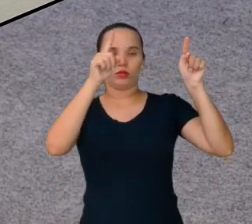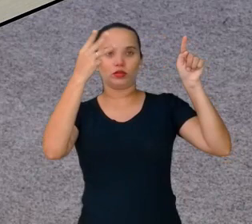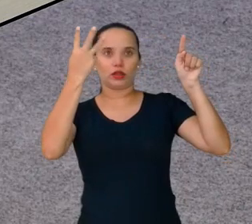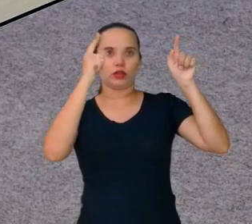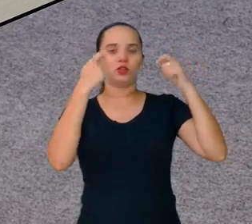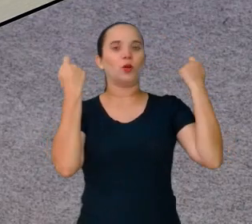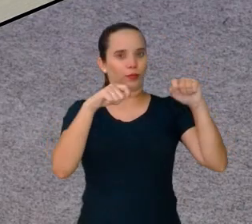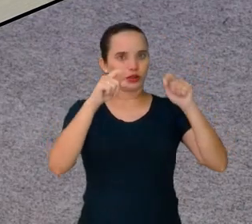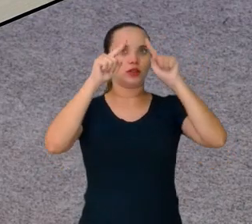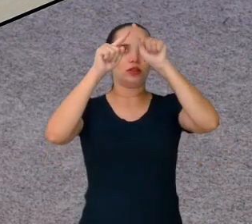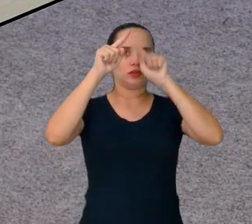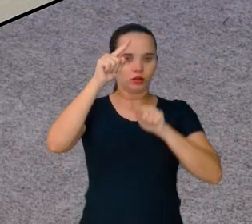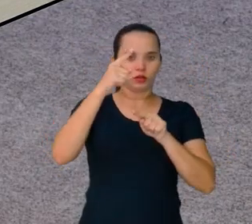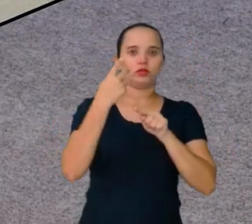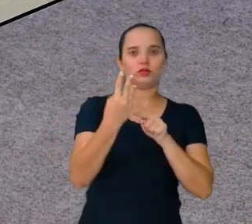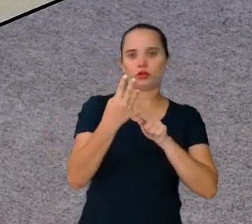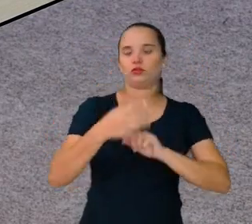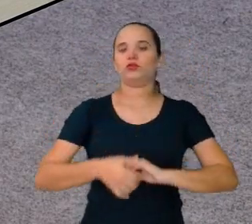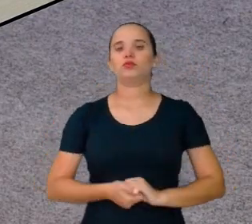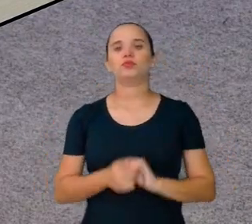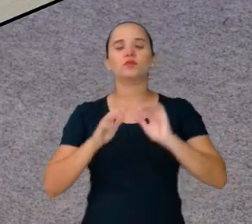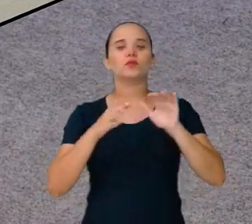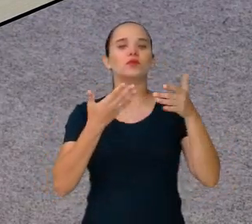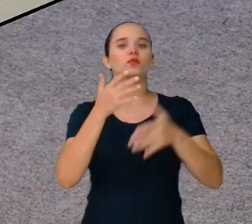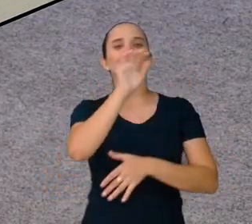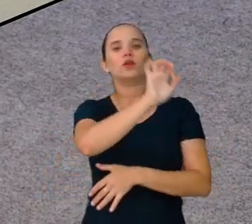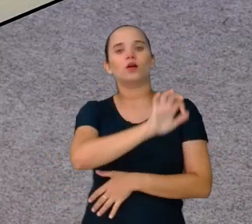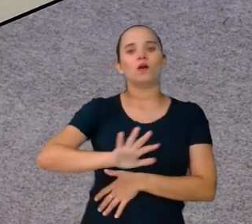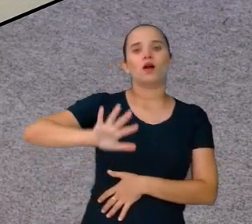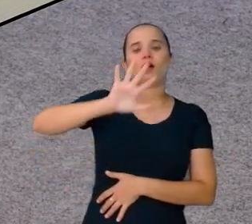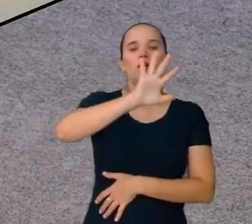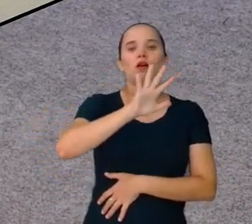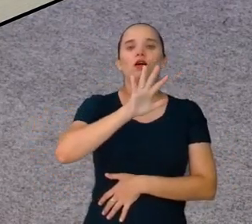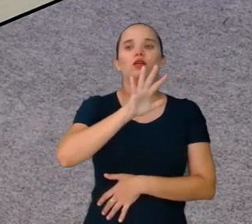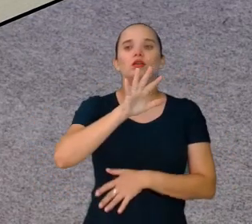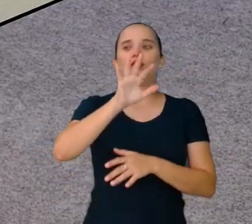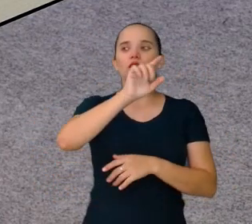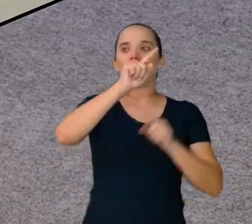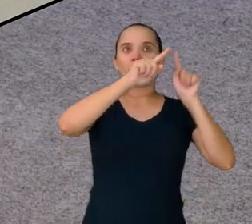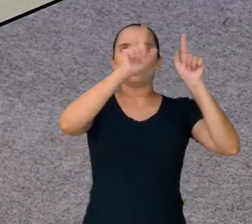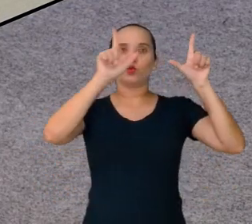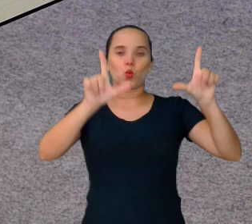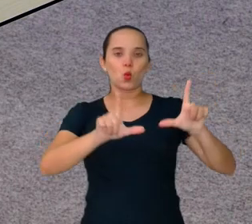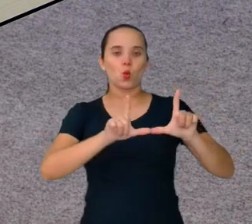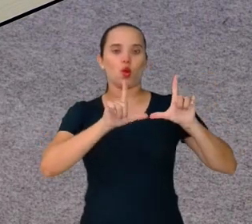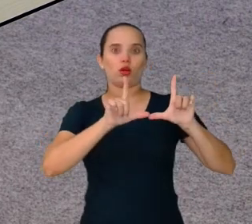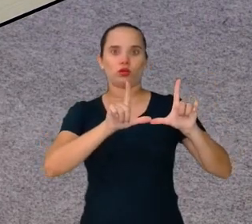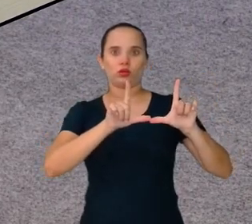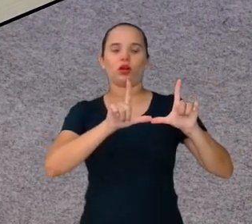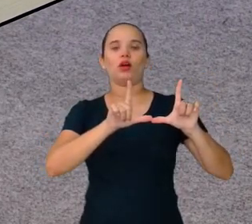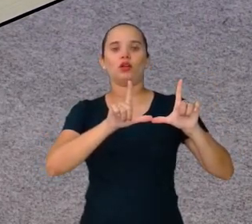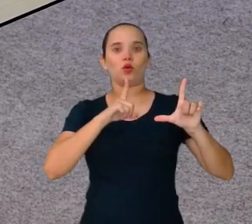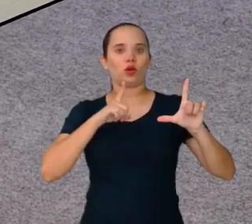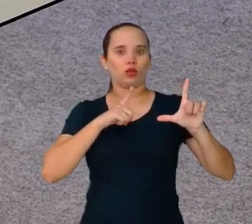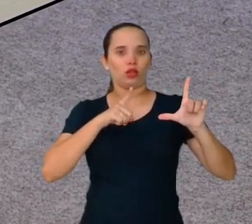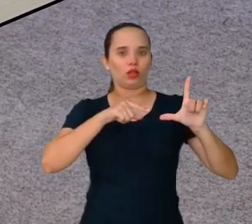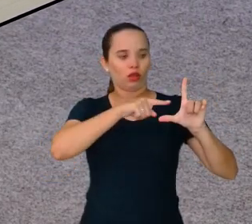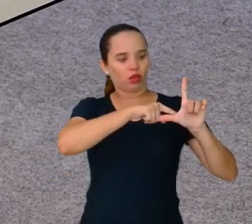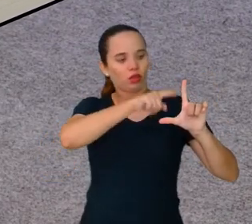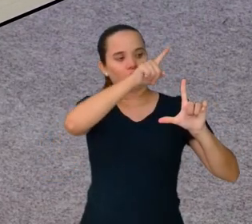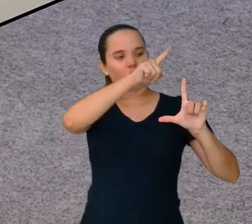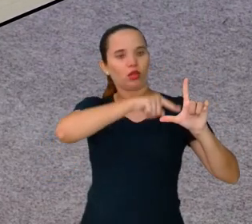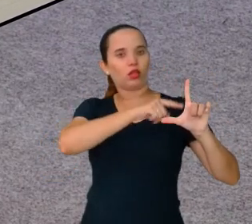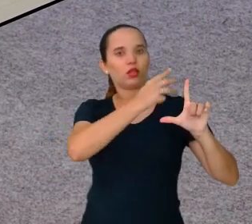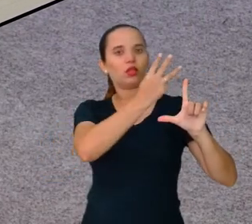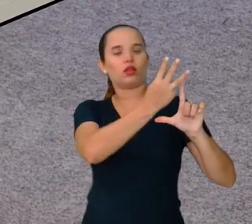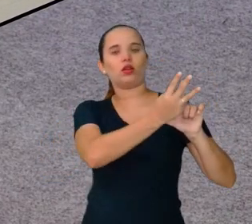Qual é a área deste quadrado de lado 3? 1,